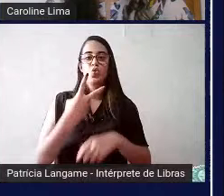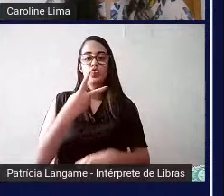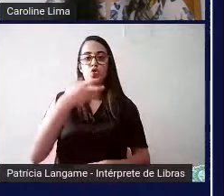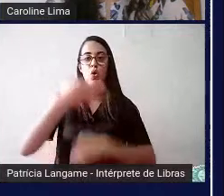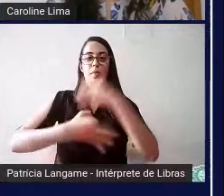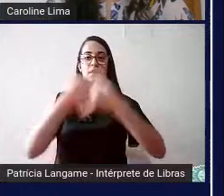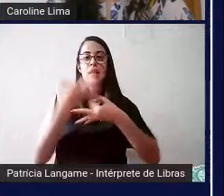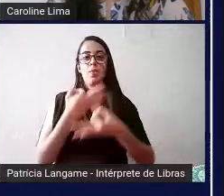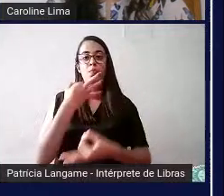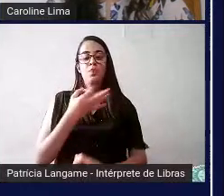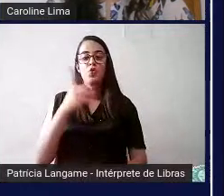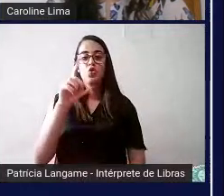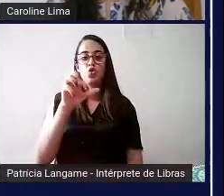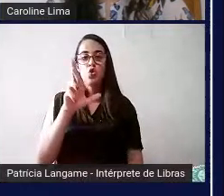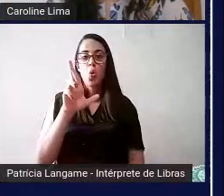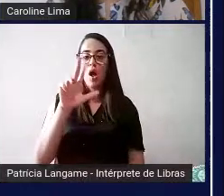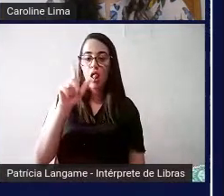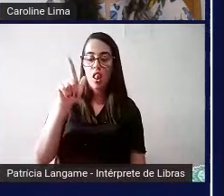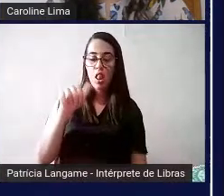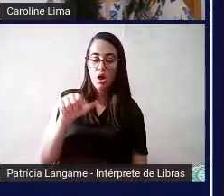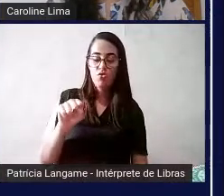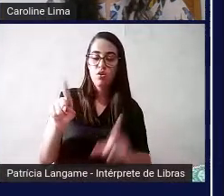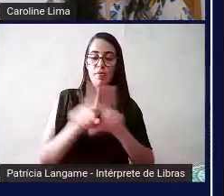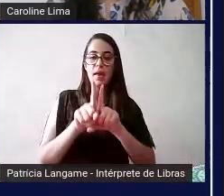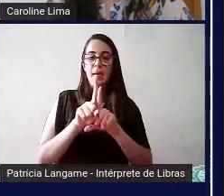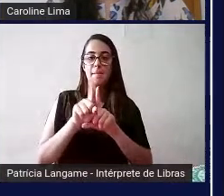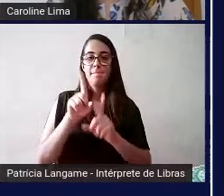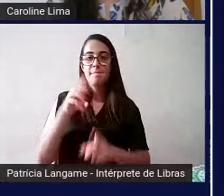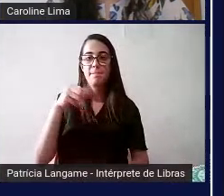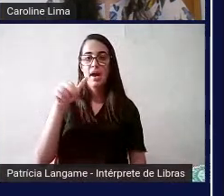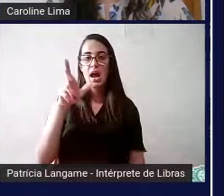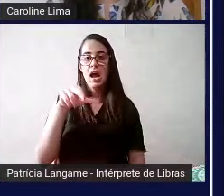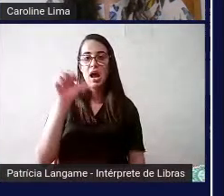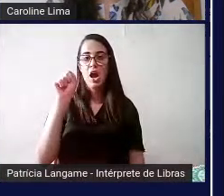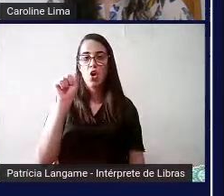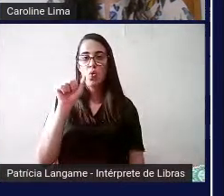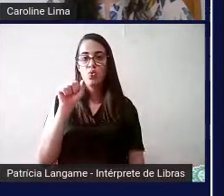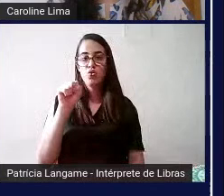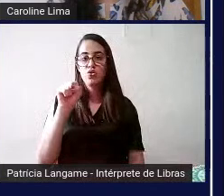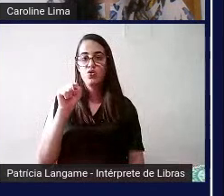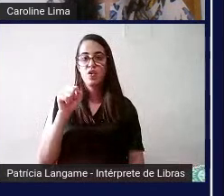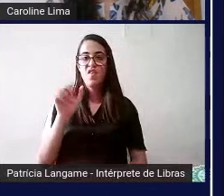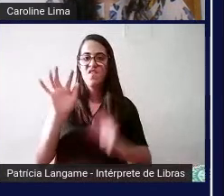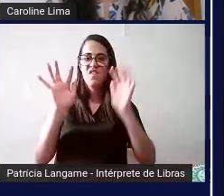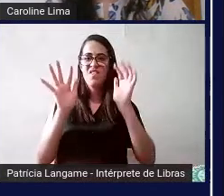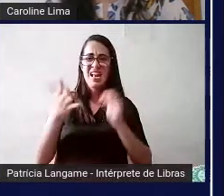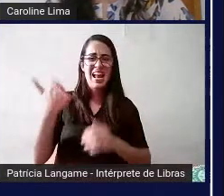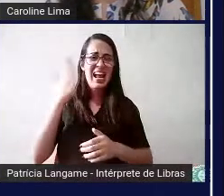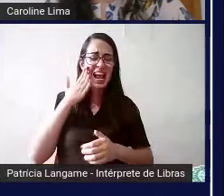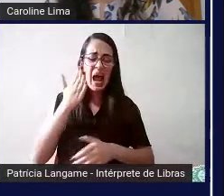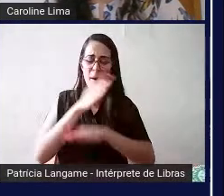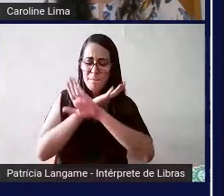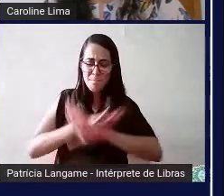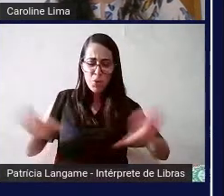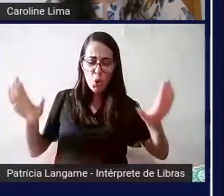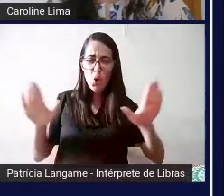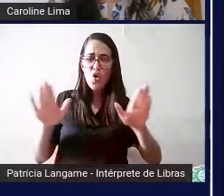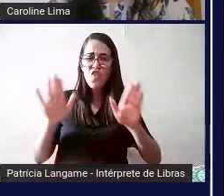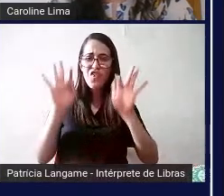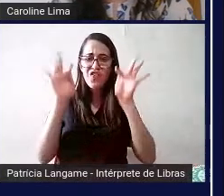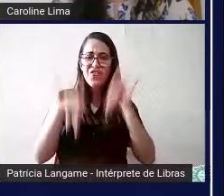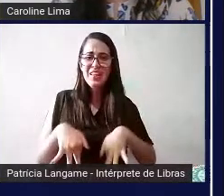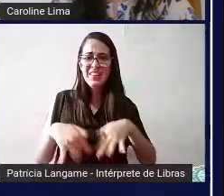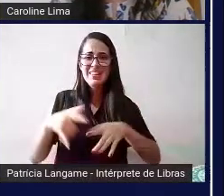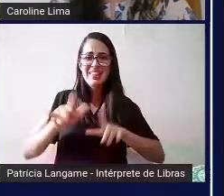e do Marcos sobre o fim da TV Ines eu não estou ciente disso você está ciente para falar sobre eu ver deixa eu ver